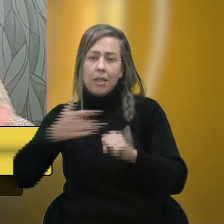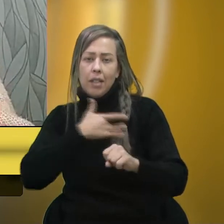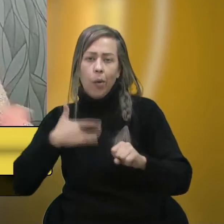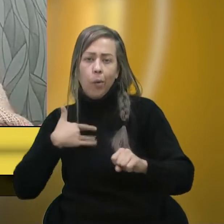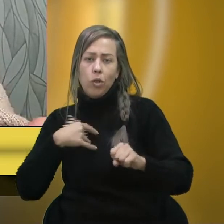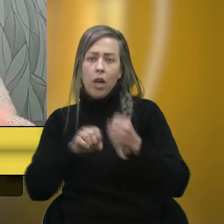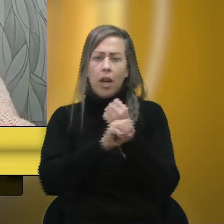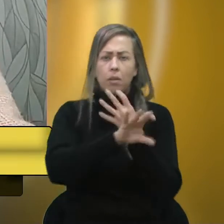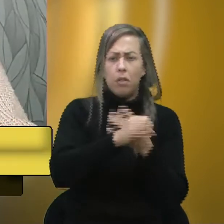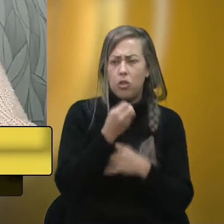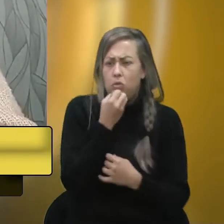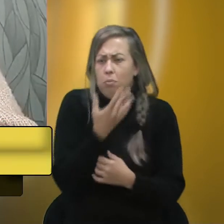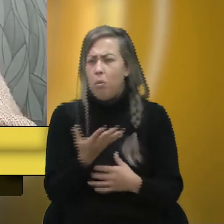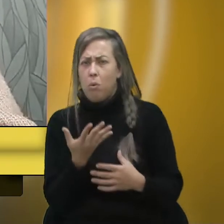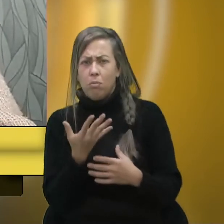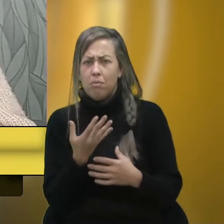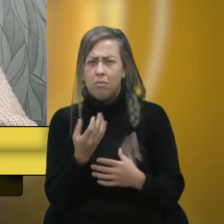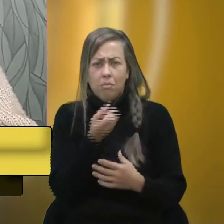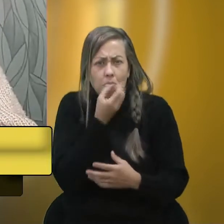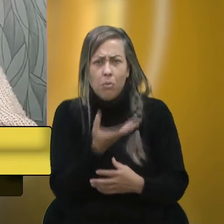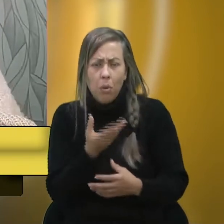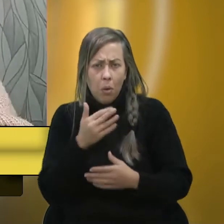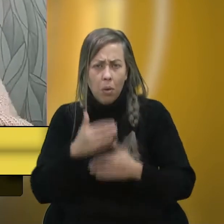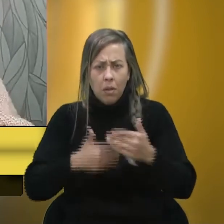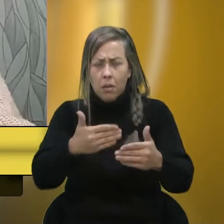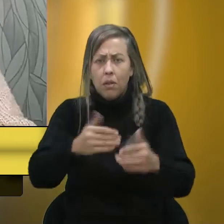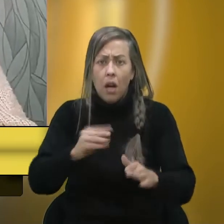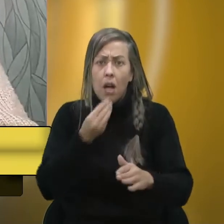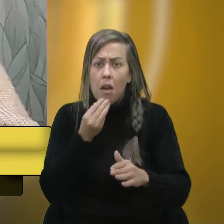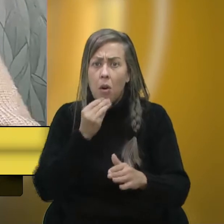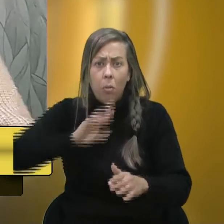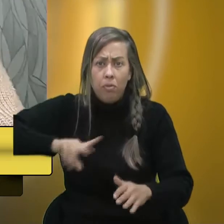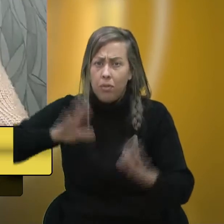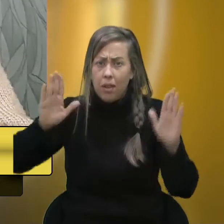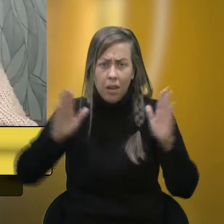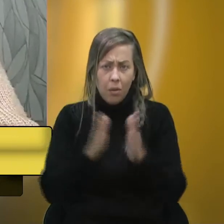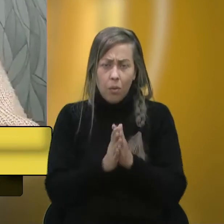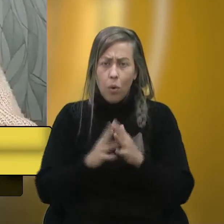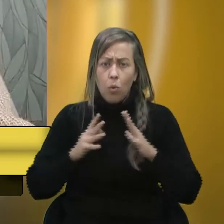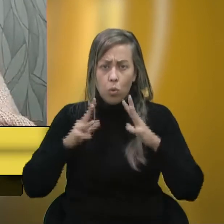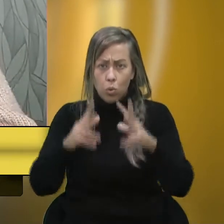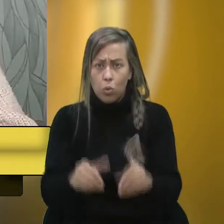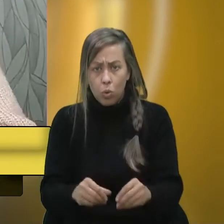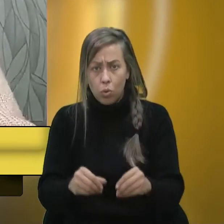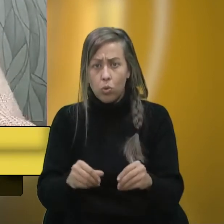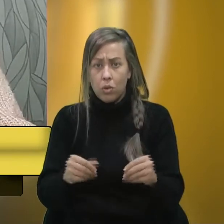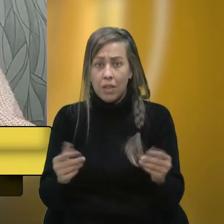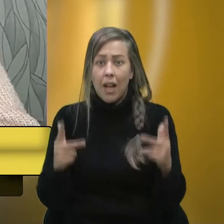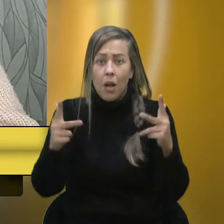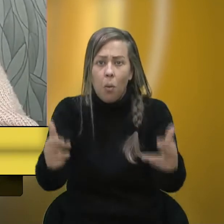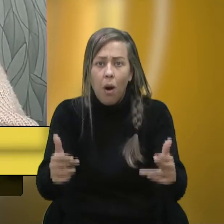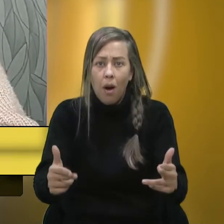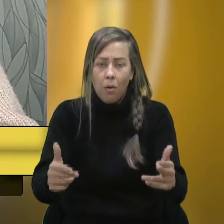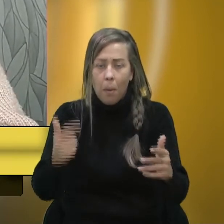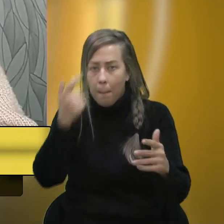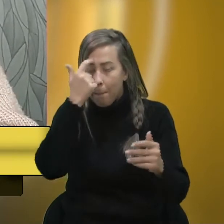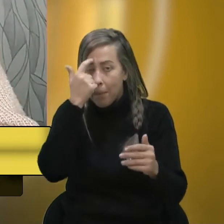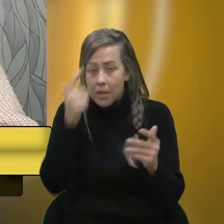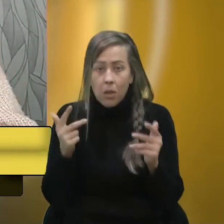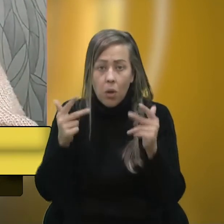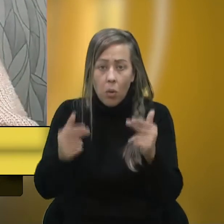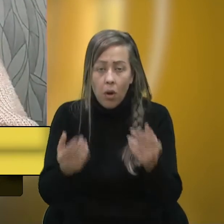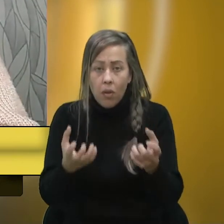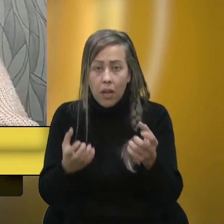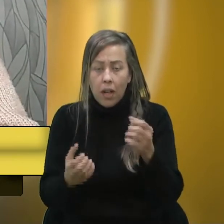bom, boa essa situação do jeito que ela está, é claro que não, estamos todos do mesmo lado, pensando da mesma forma e querendo